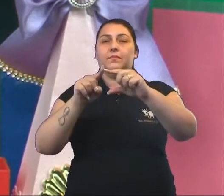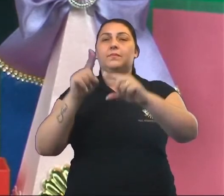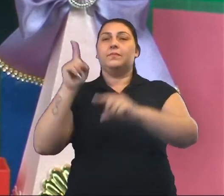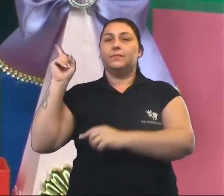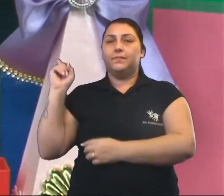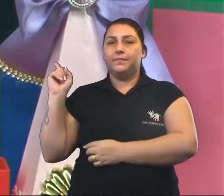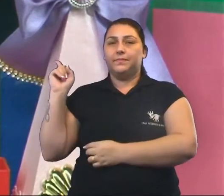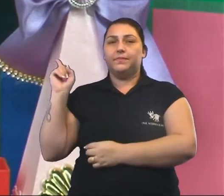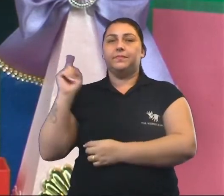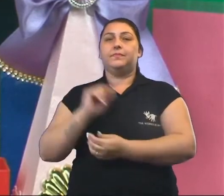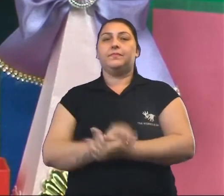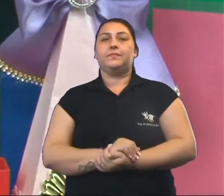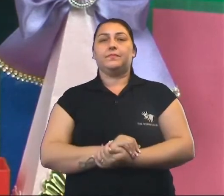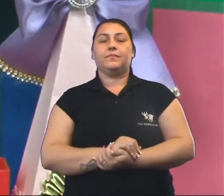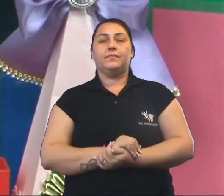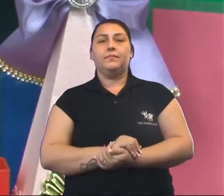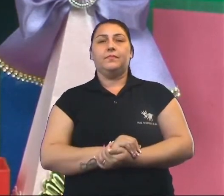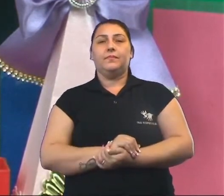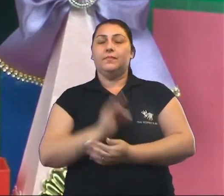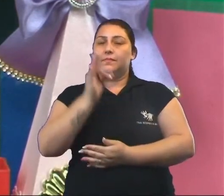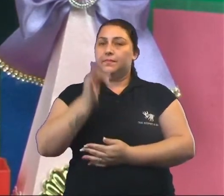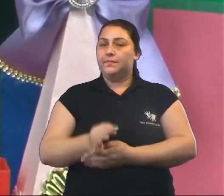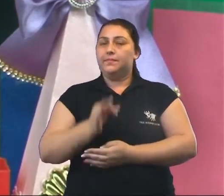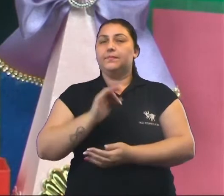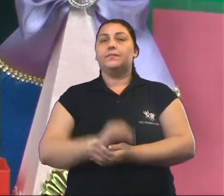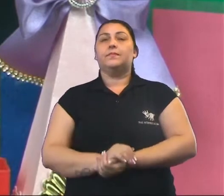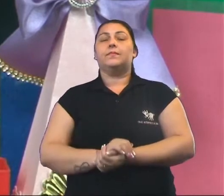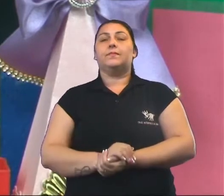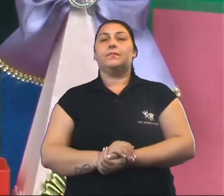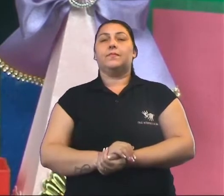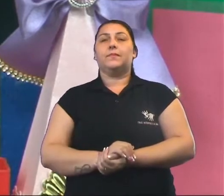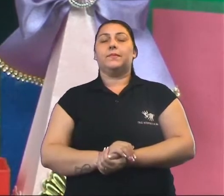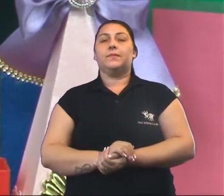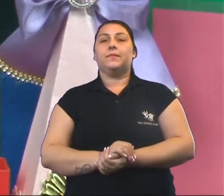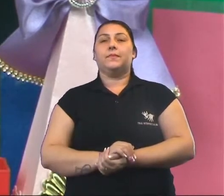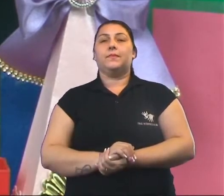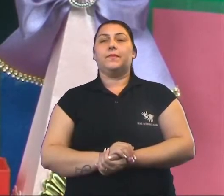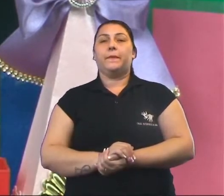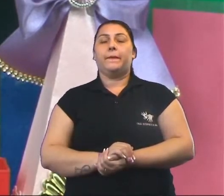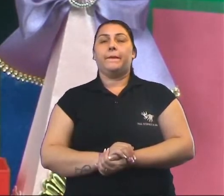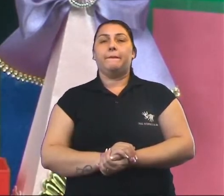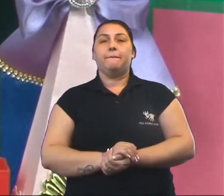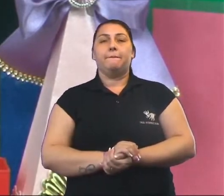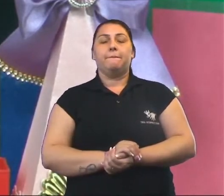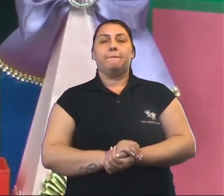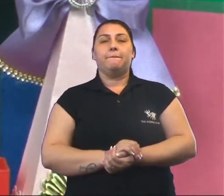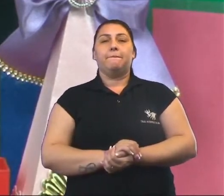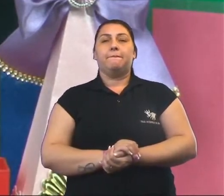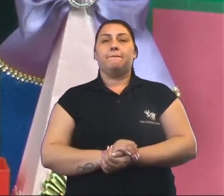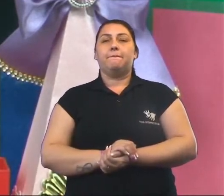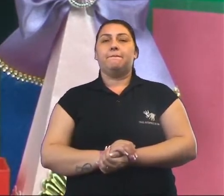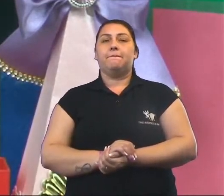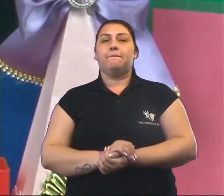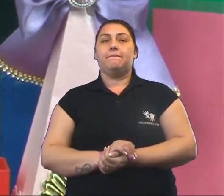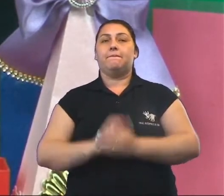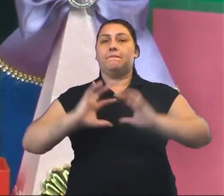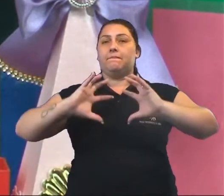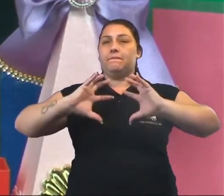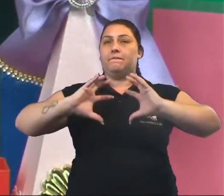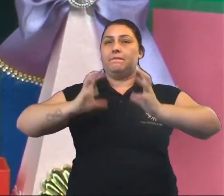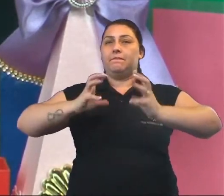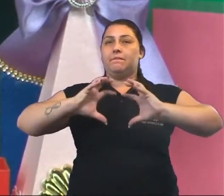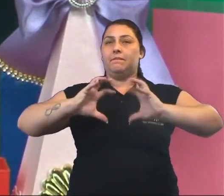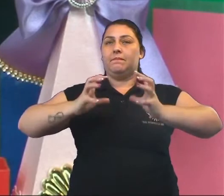Vejam só. Certo. E o próximo e último sólido que nós temos aqui é a esfera.